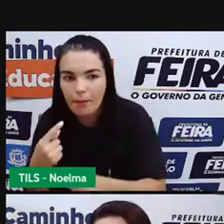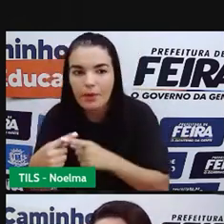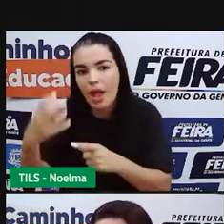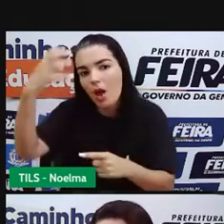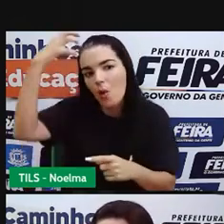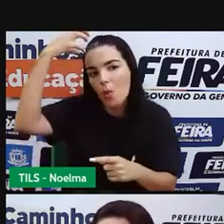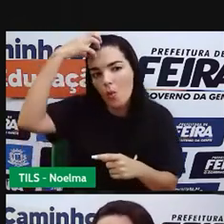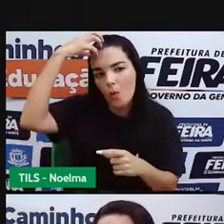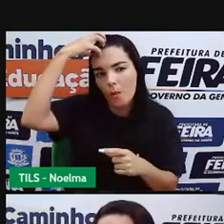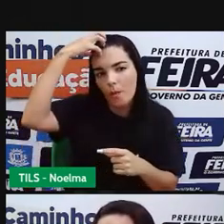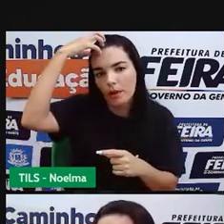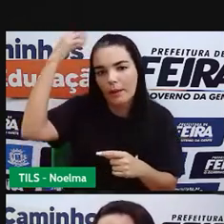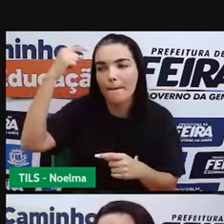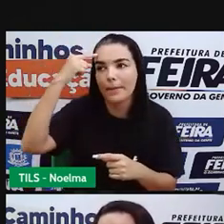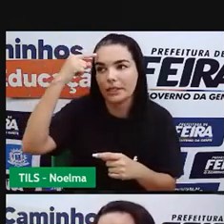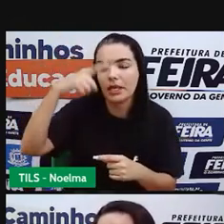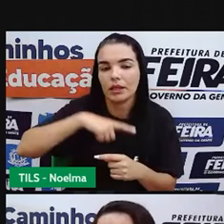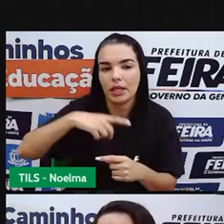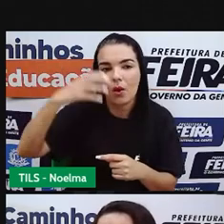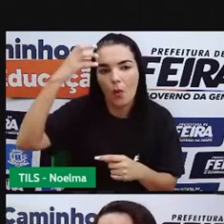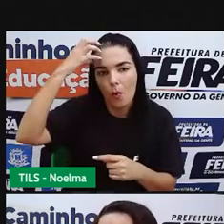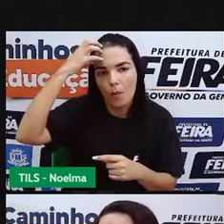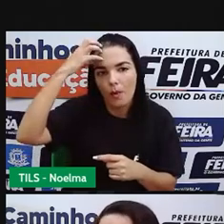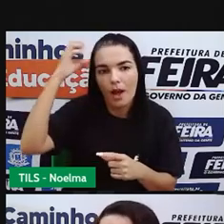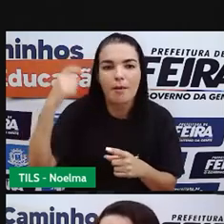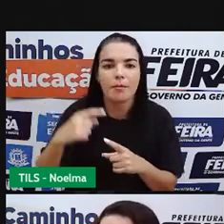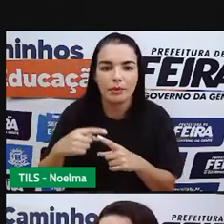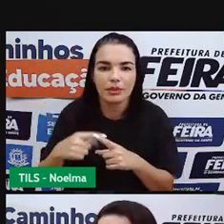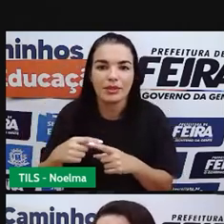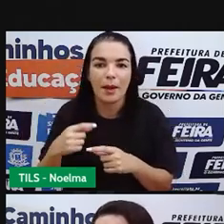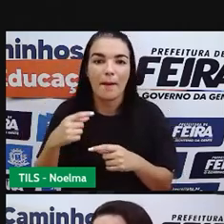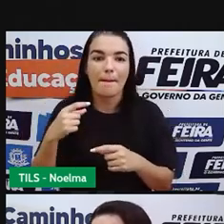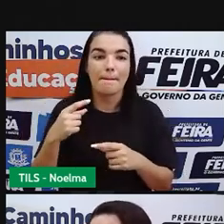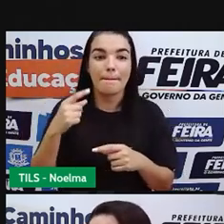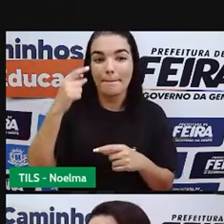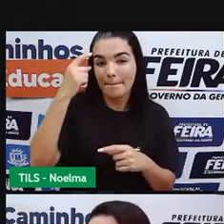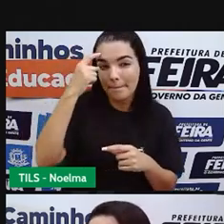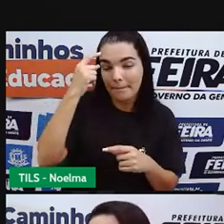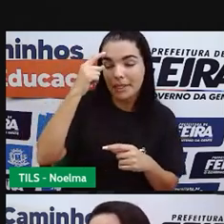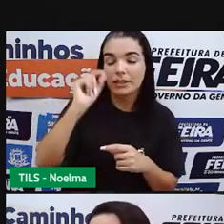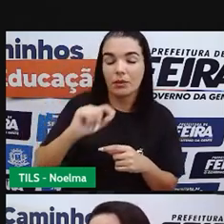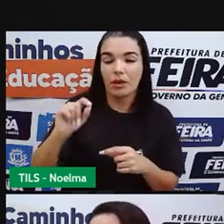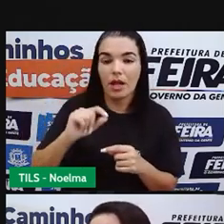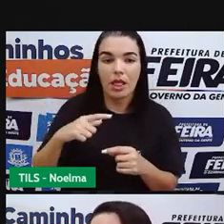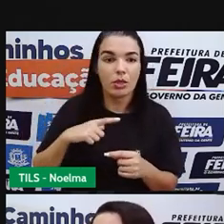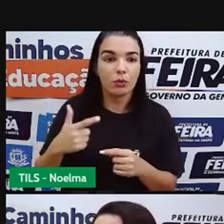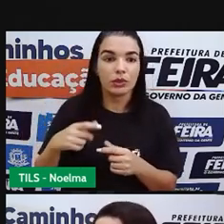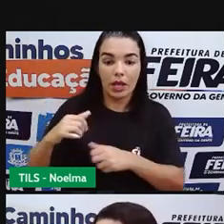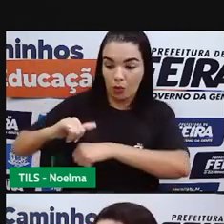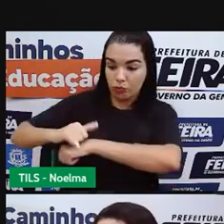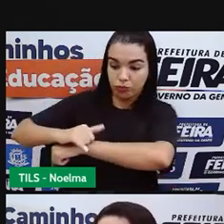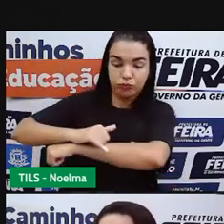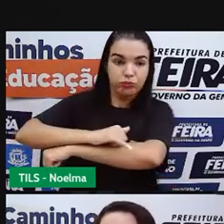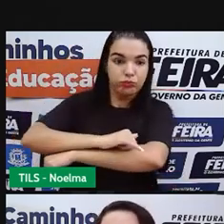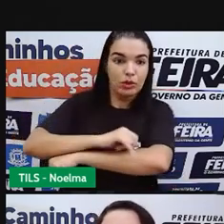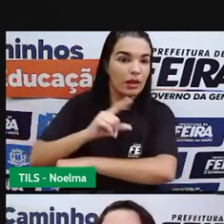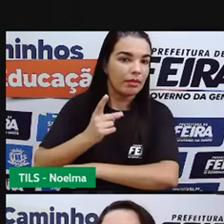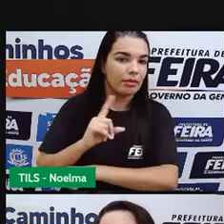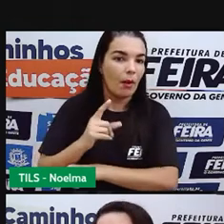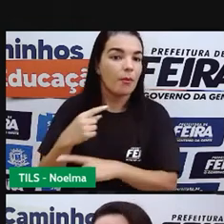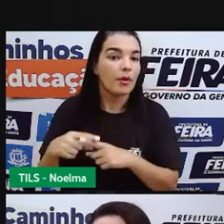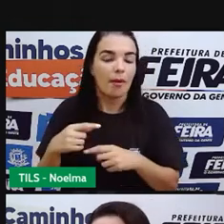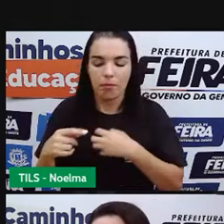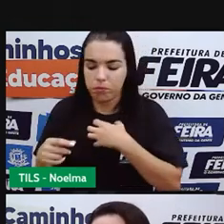exagerada desse alimento. Por isso que o bulímico, ele come muito, mas geralmente ele não tem muito ganho de peso. Porque ele força o